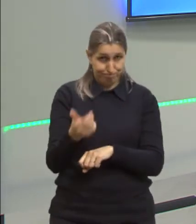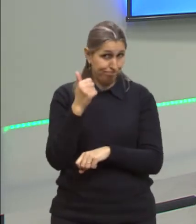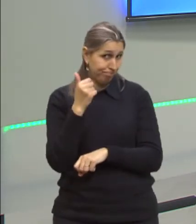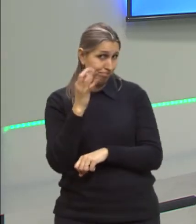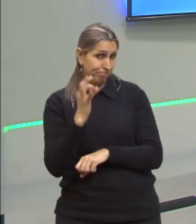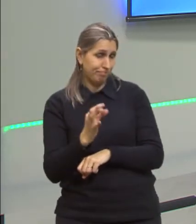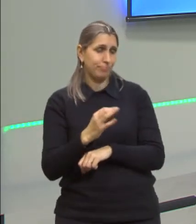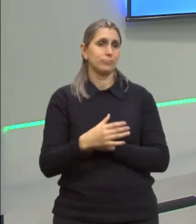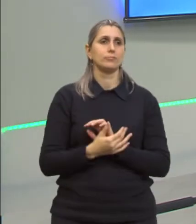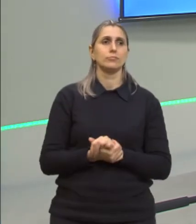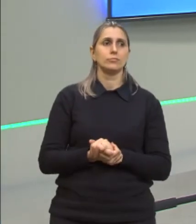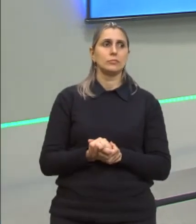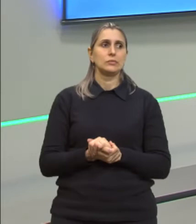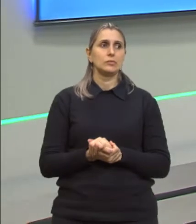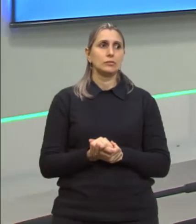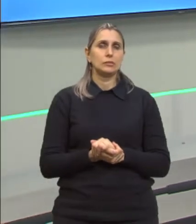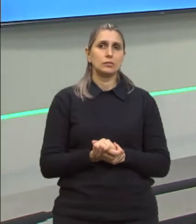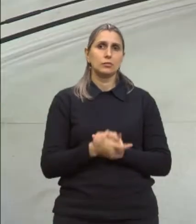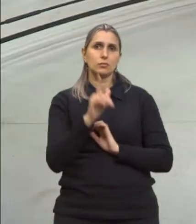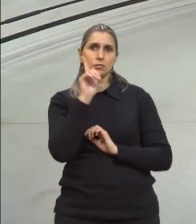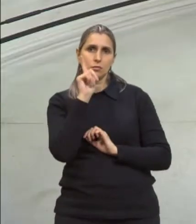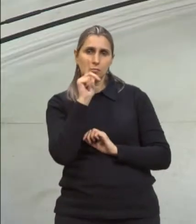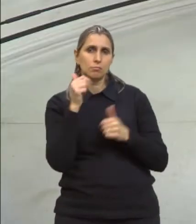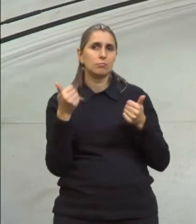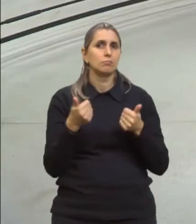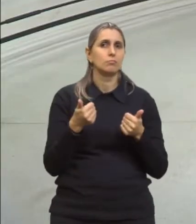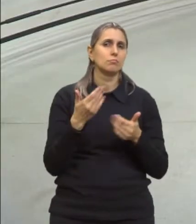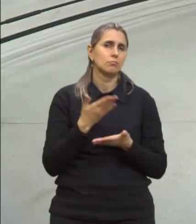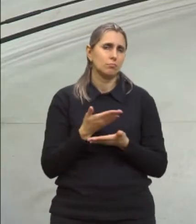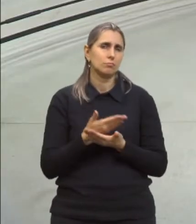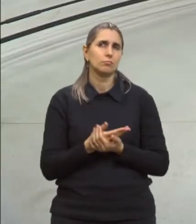certo? Pode passar o próximo, que eu vou tomar uma aguinha aqui rapidão.